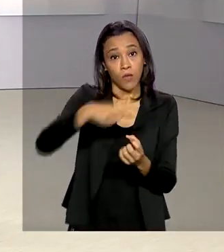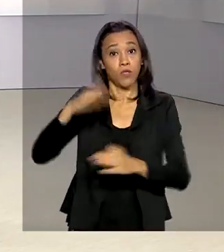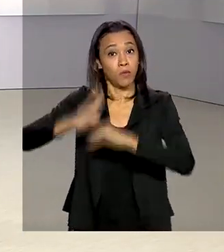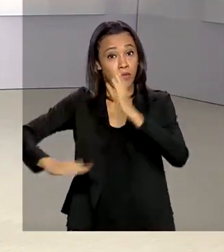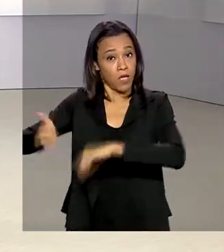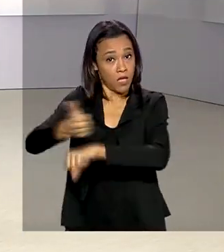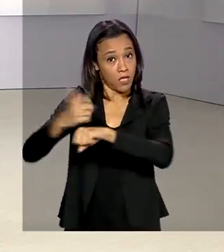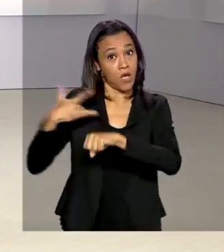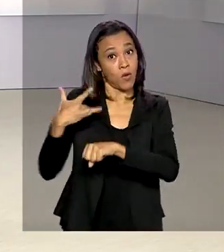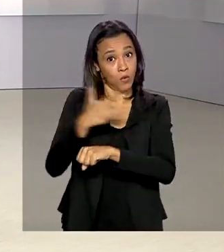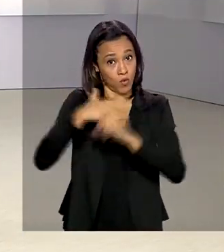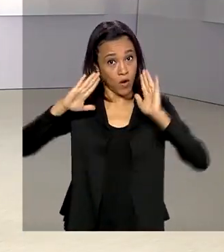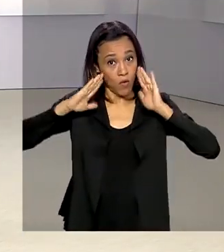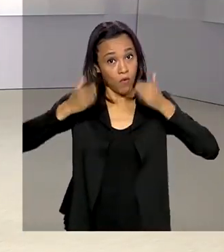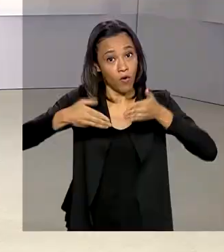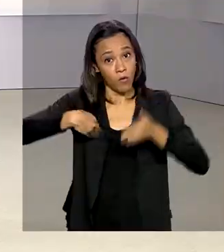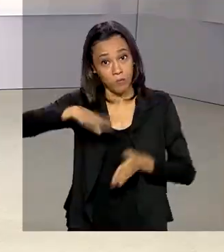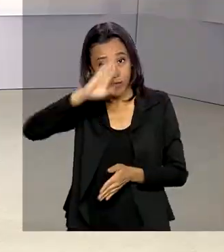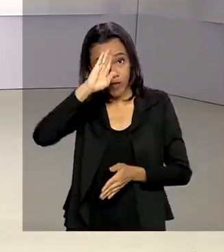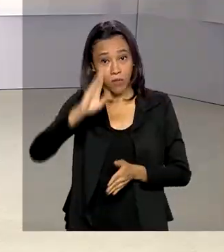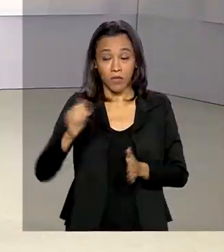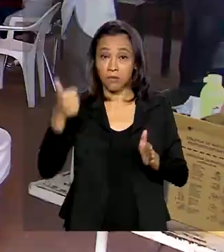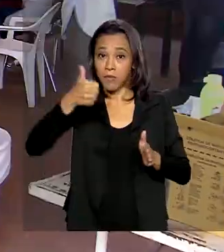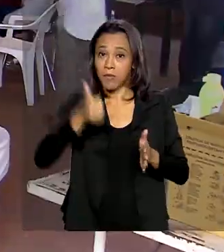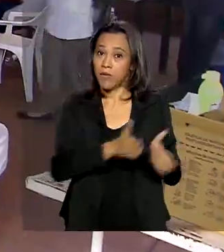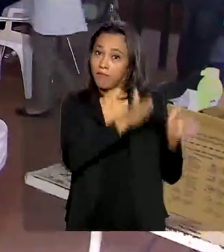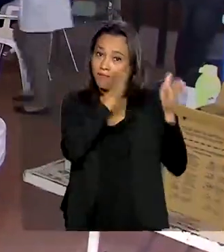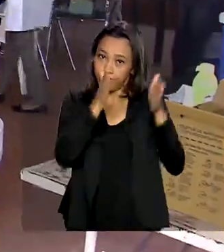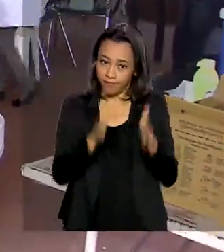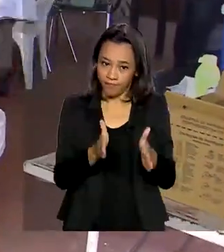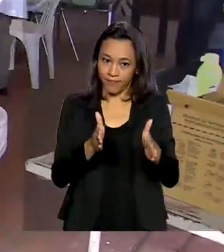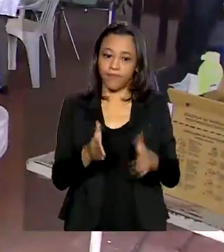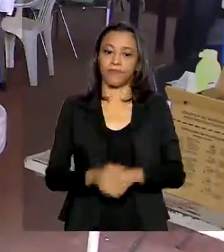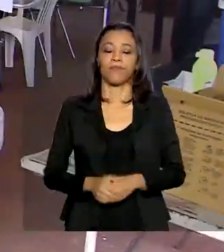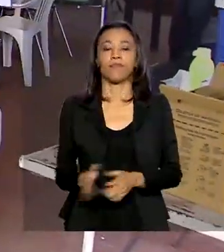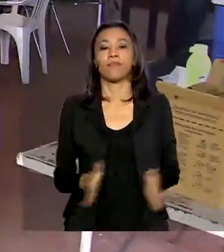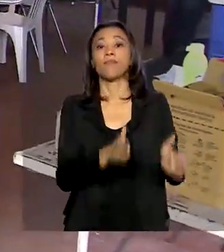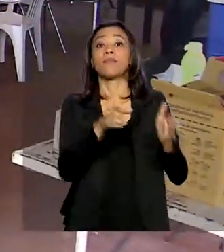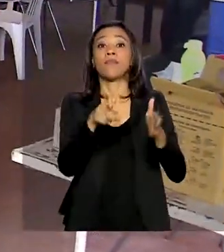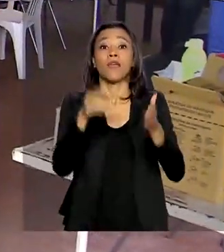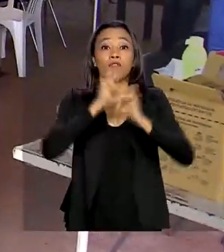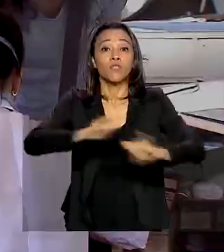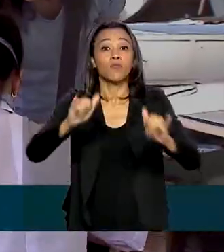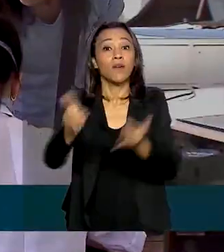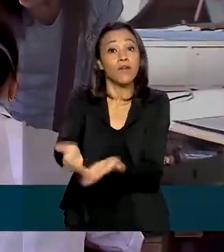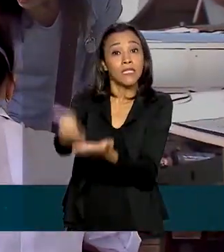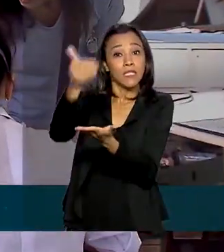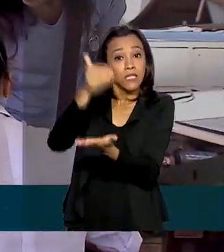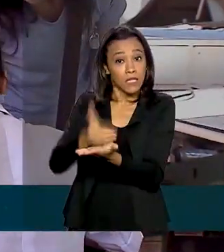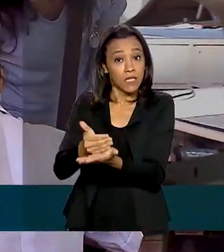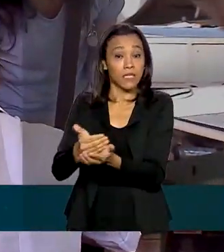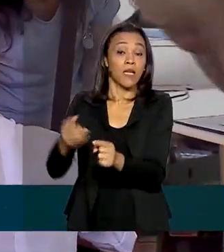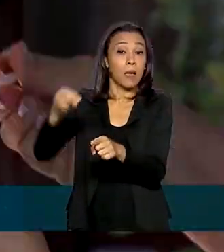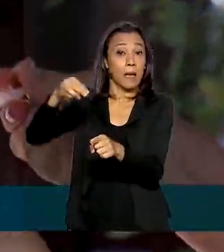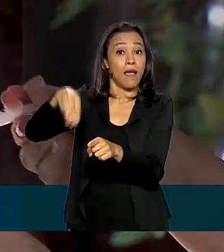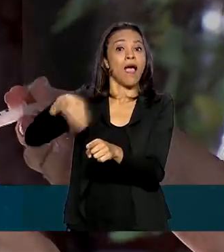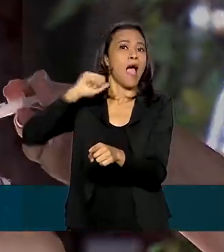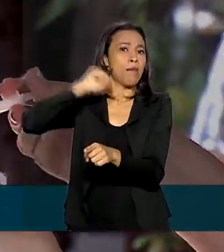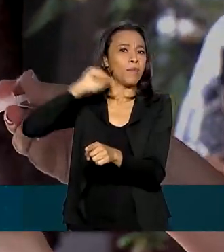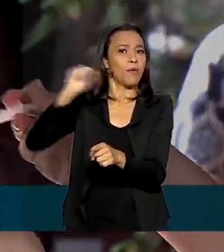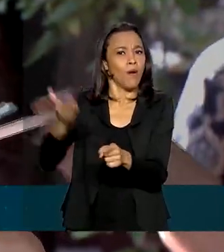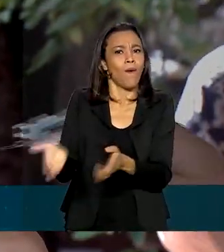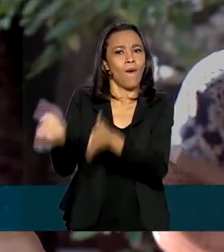prioridade nesta primeira fase da campanha. A campanha foi adiantada de abril para março para